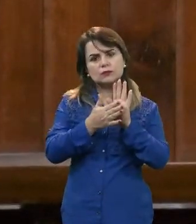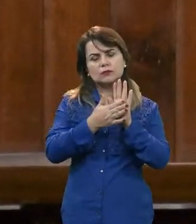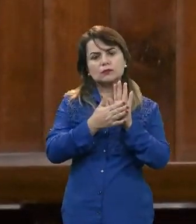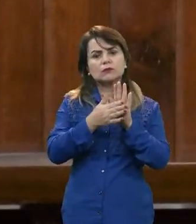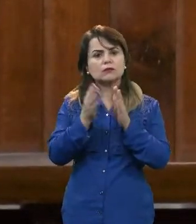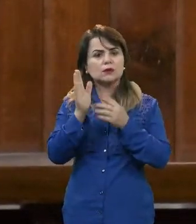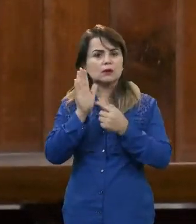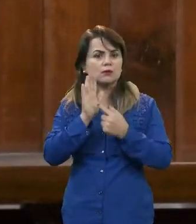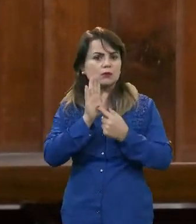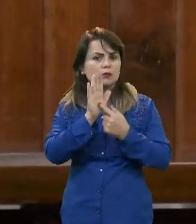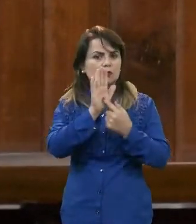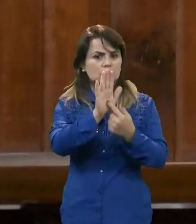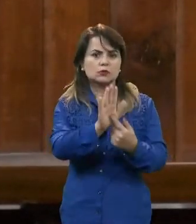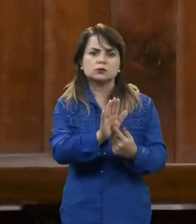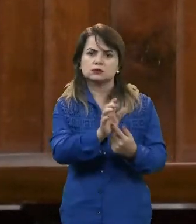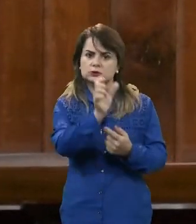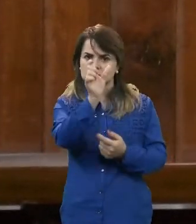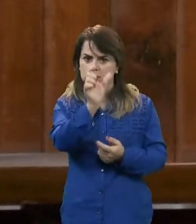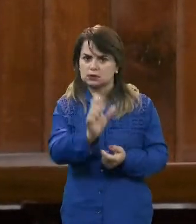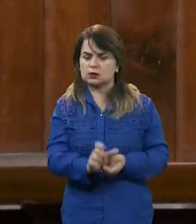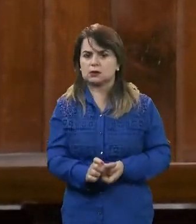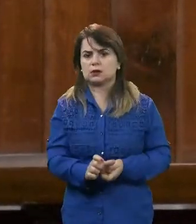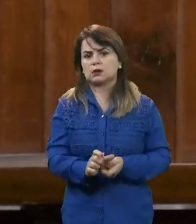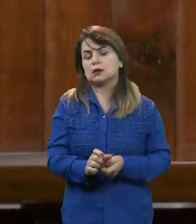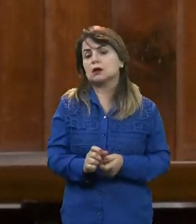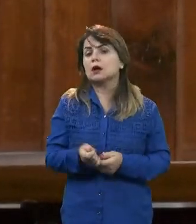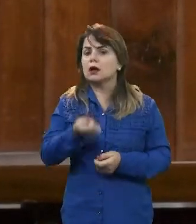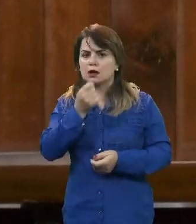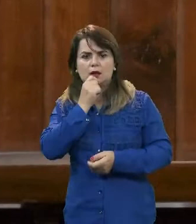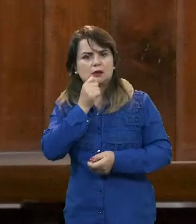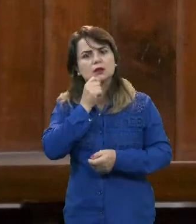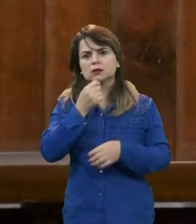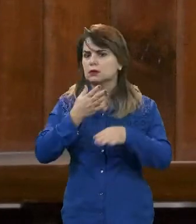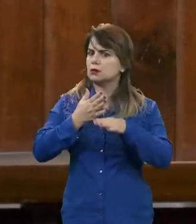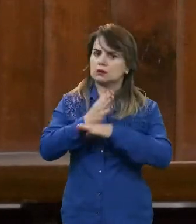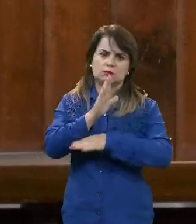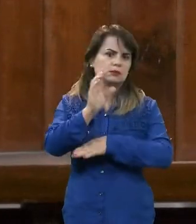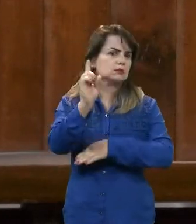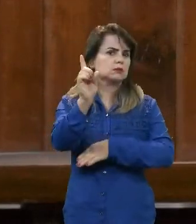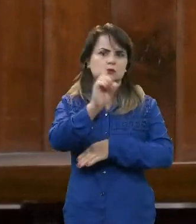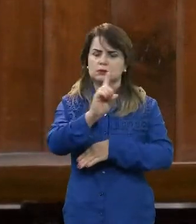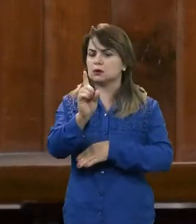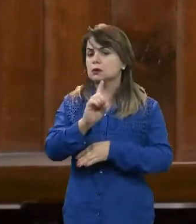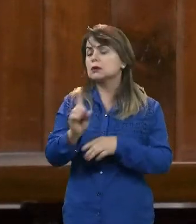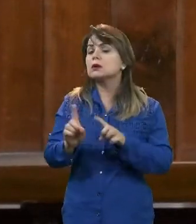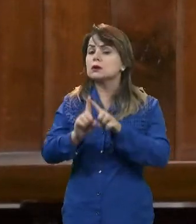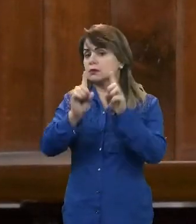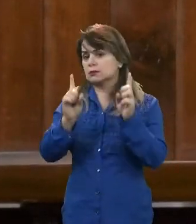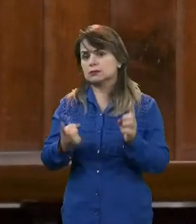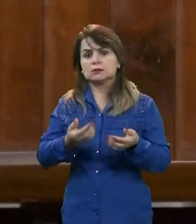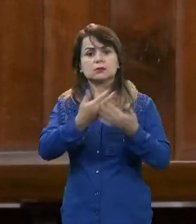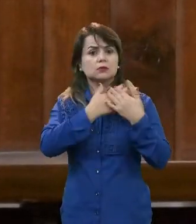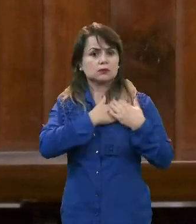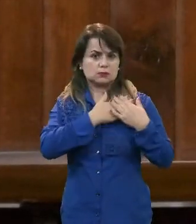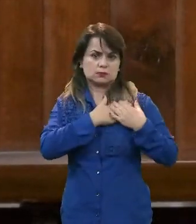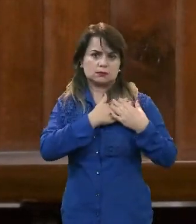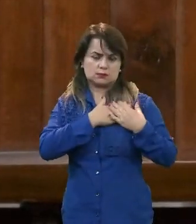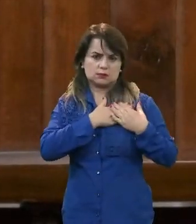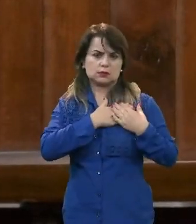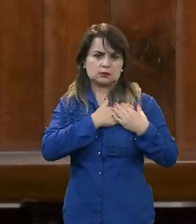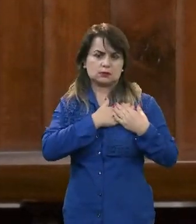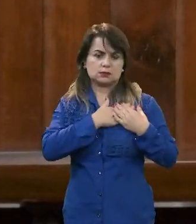dar como aprovada nesse momento, mas eu me comprometo a levar essa